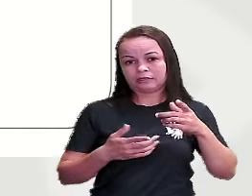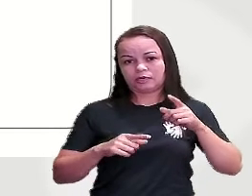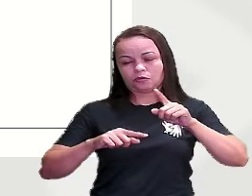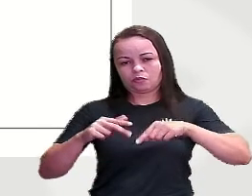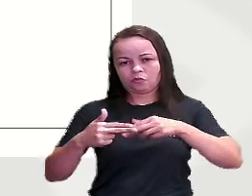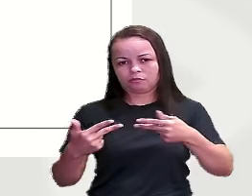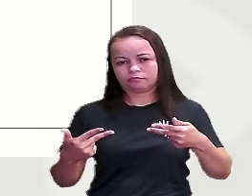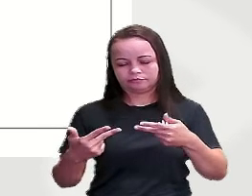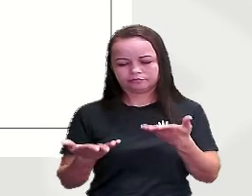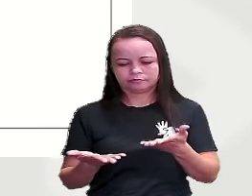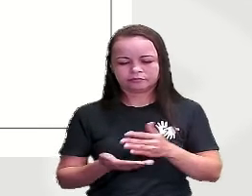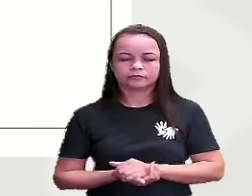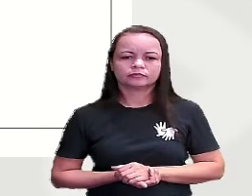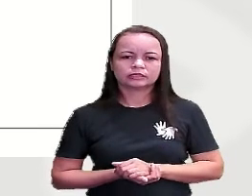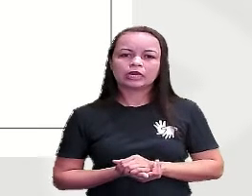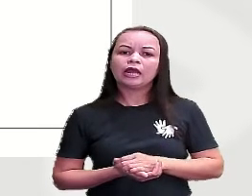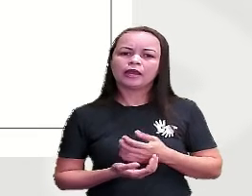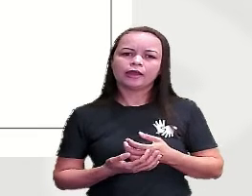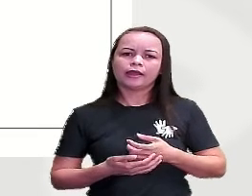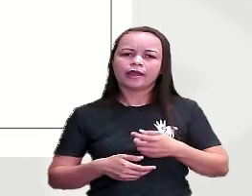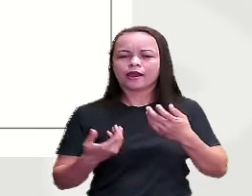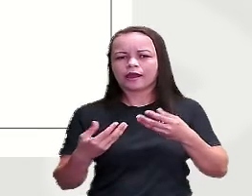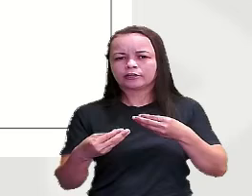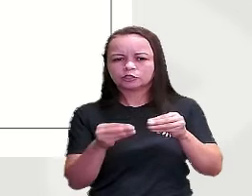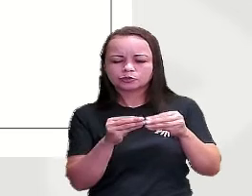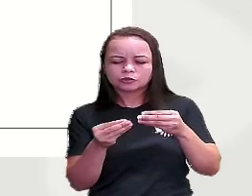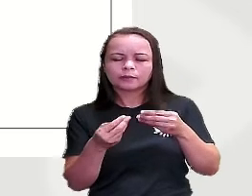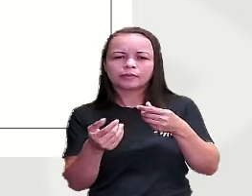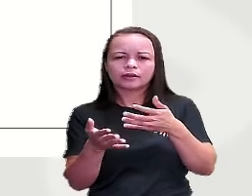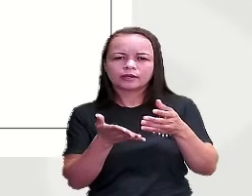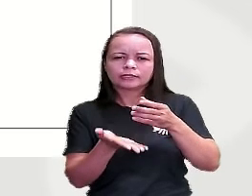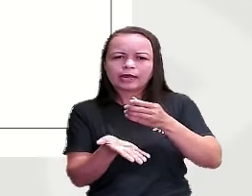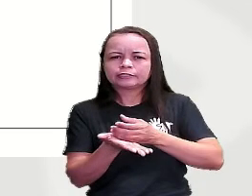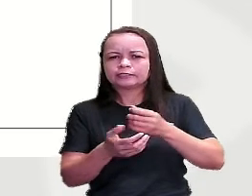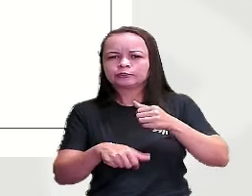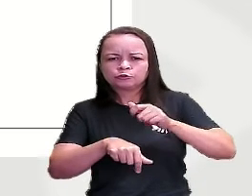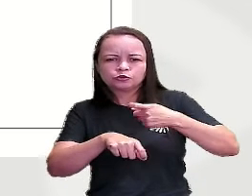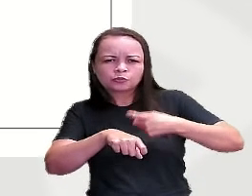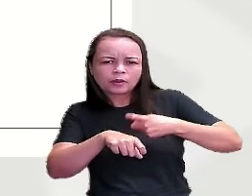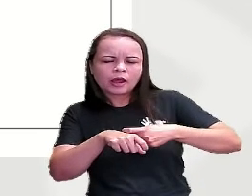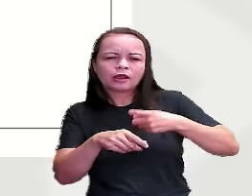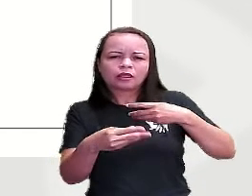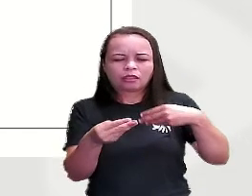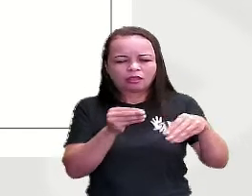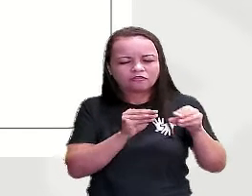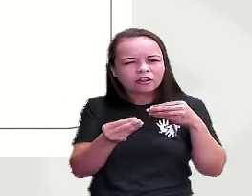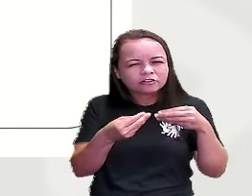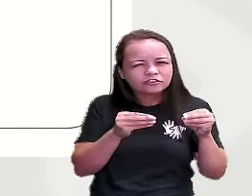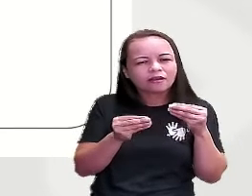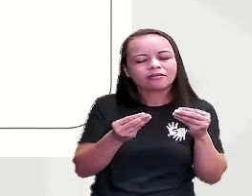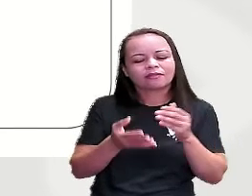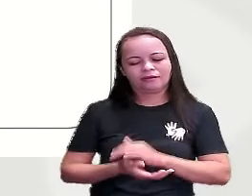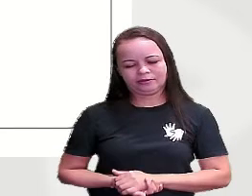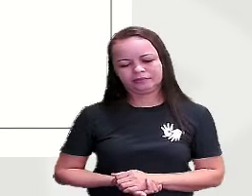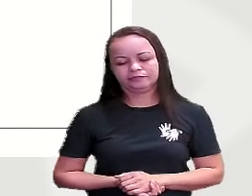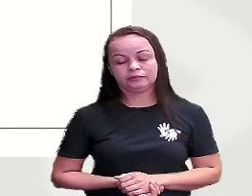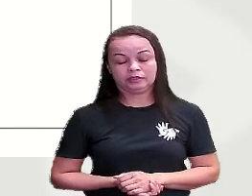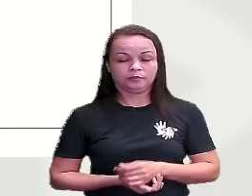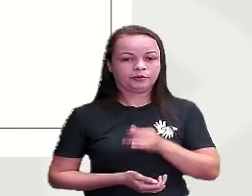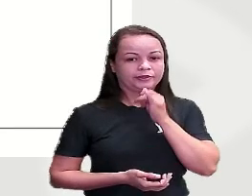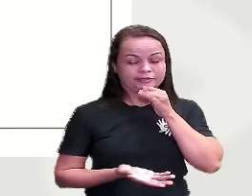material É a durabilidade, minha gente Por exemplo Durabilidade Fragilidade O copo